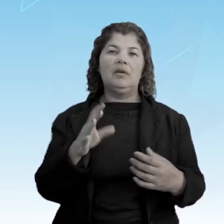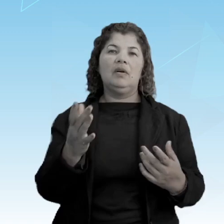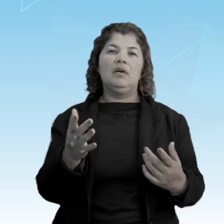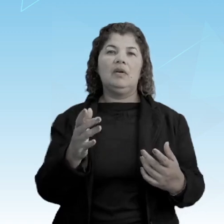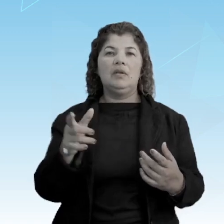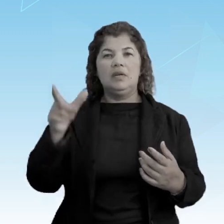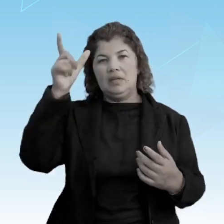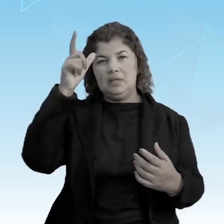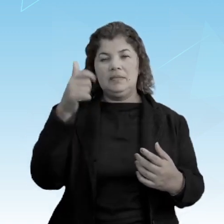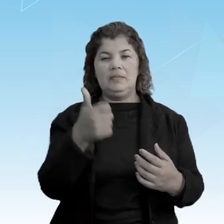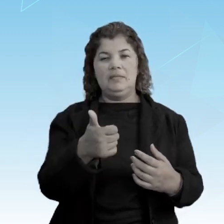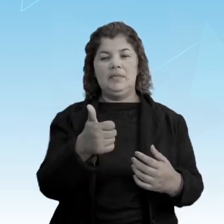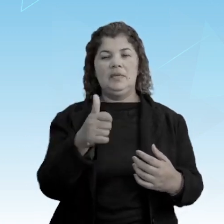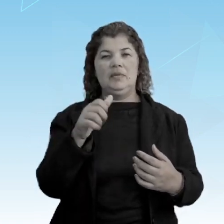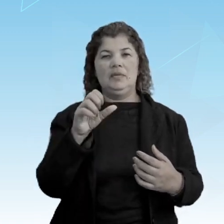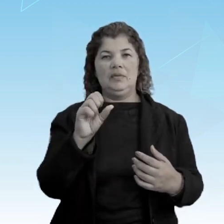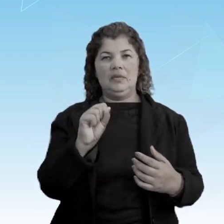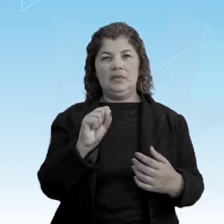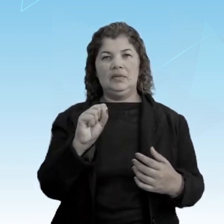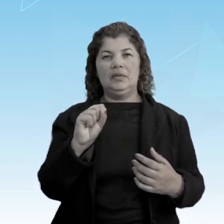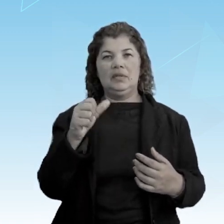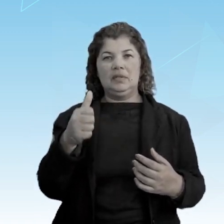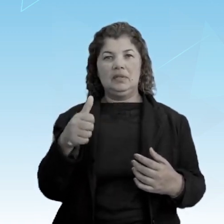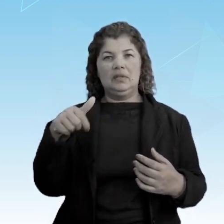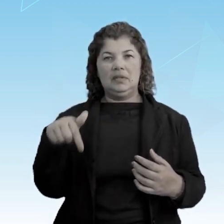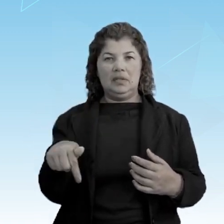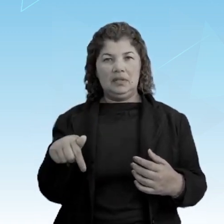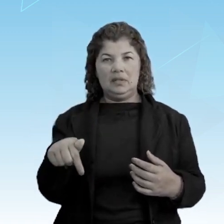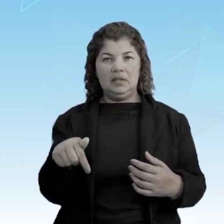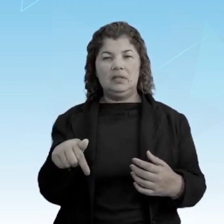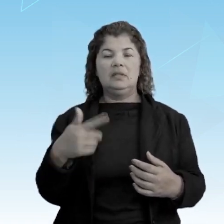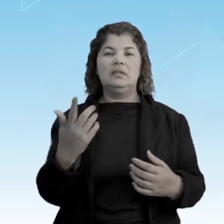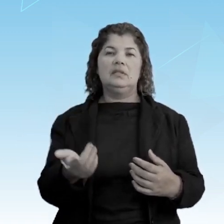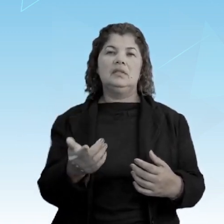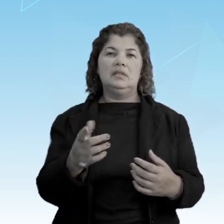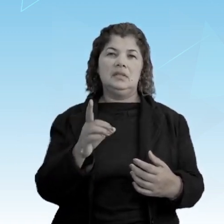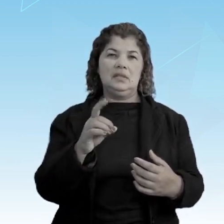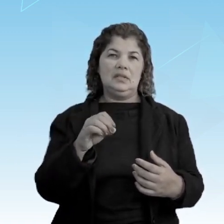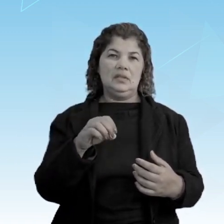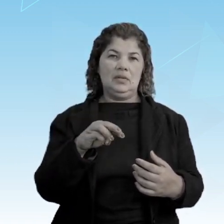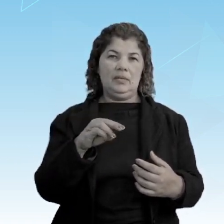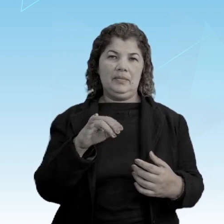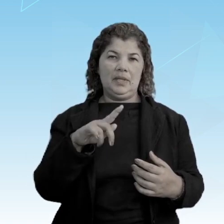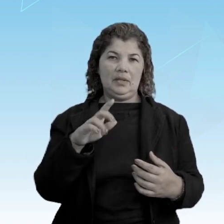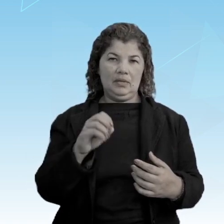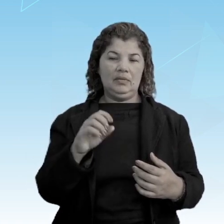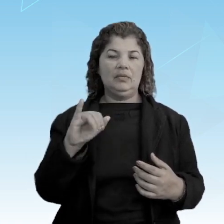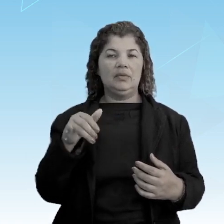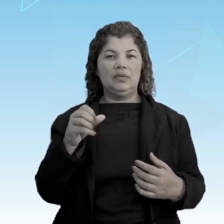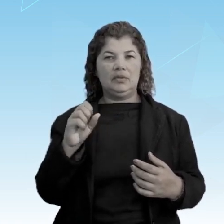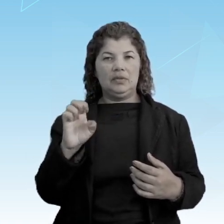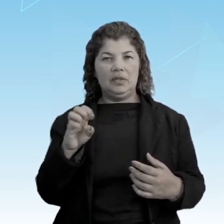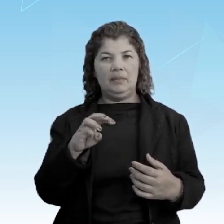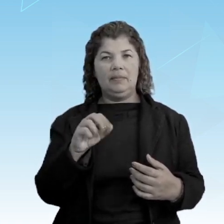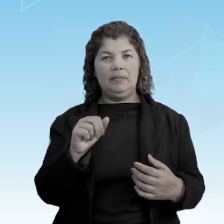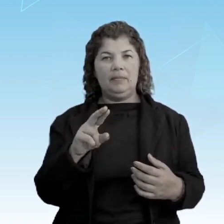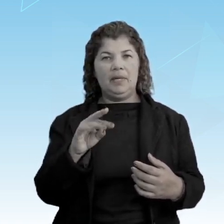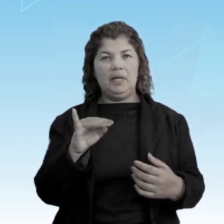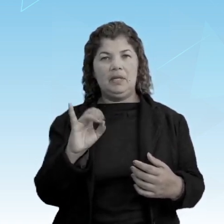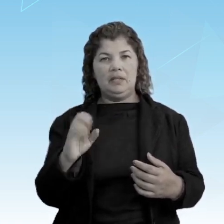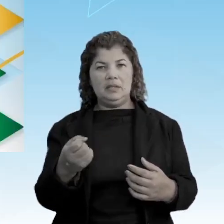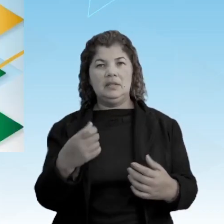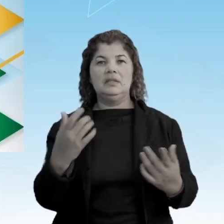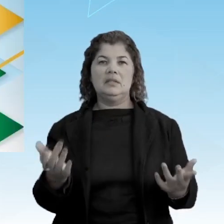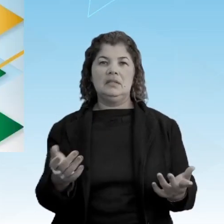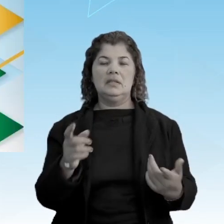líderes de 1617. Como Domingo José Martins e o carmelita